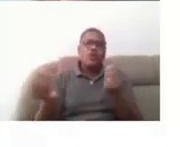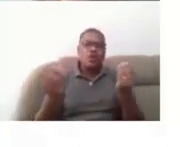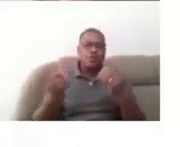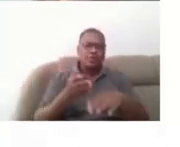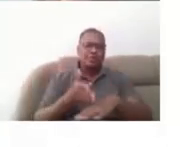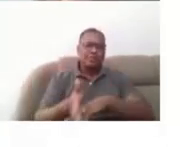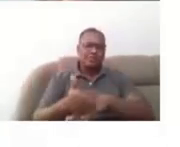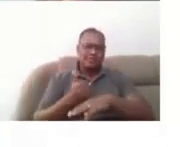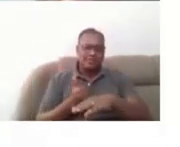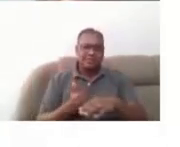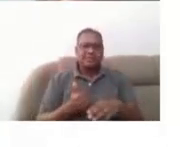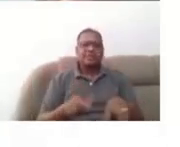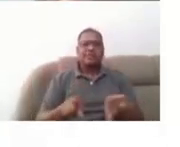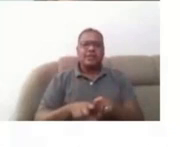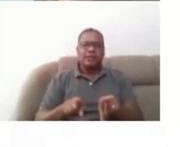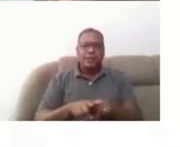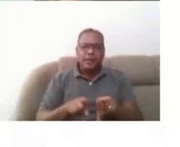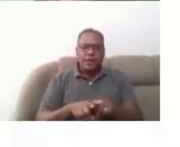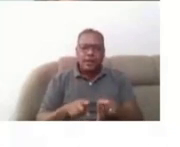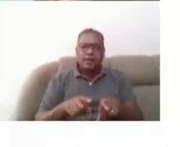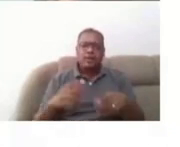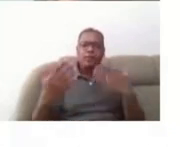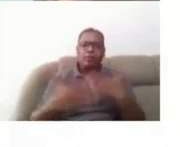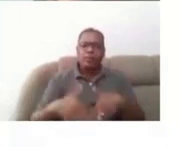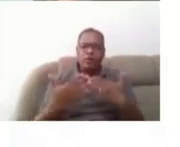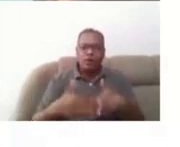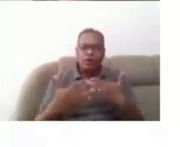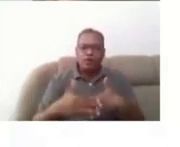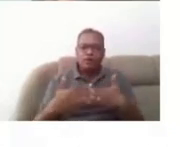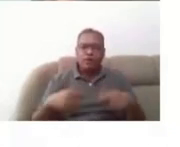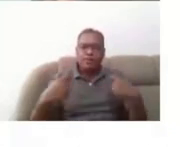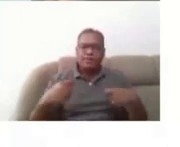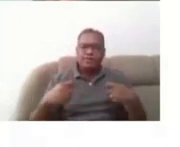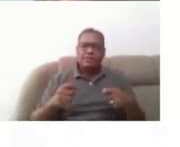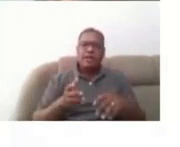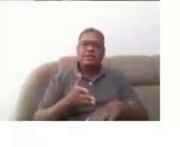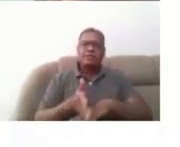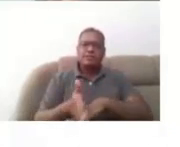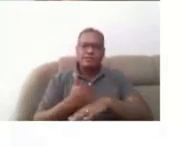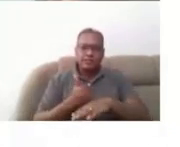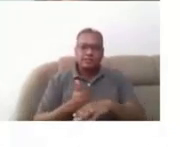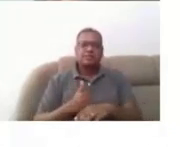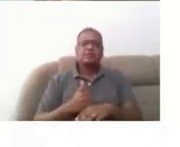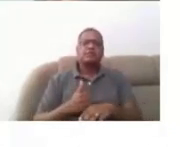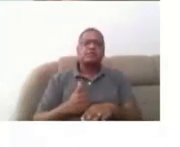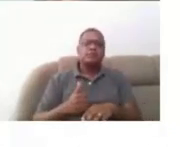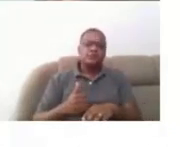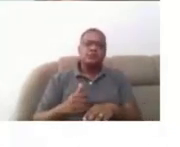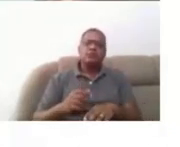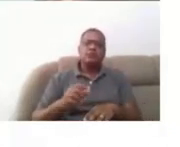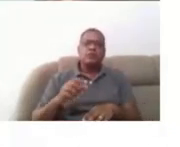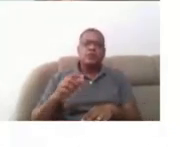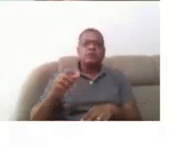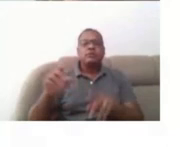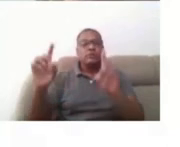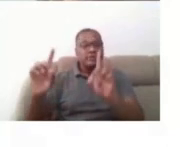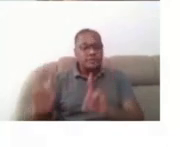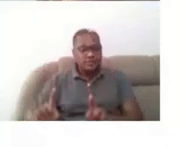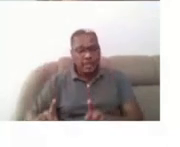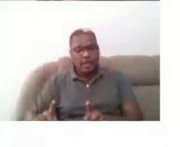mais acessível para todos os alunos, mesmo aqueles que possuem alguma deficiência,